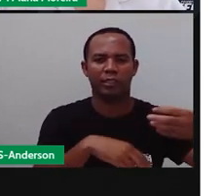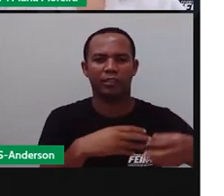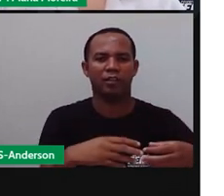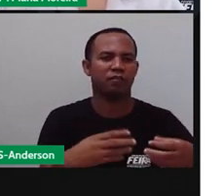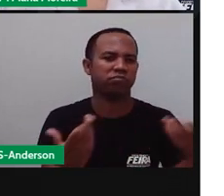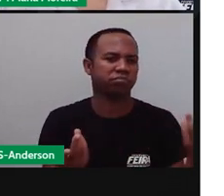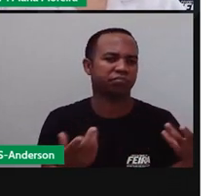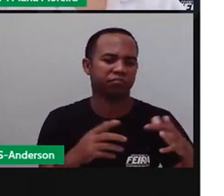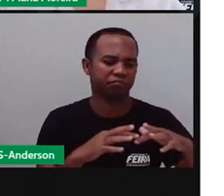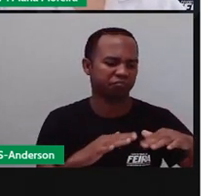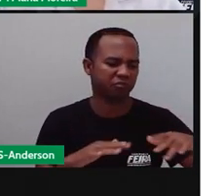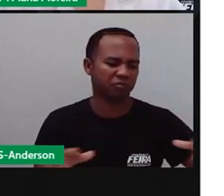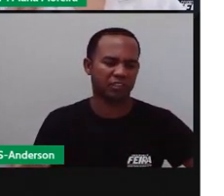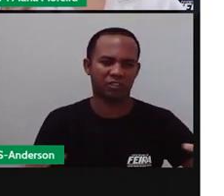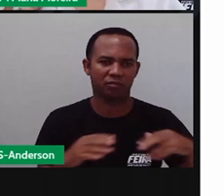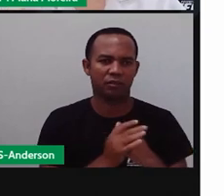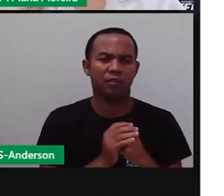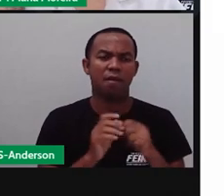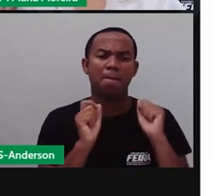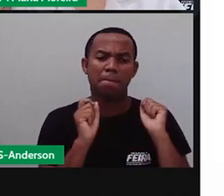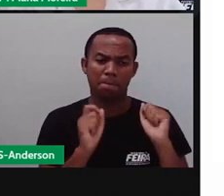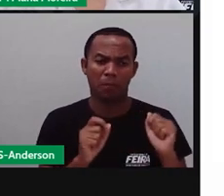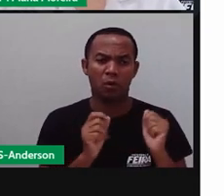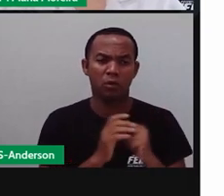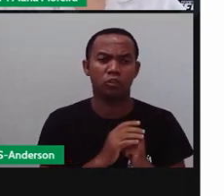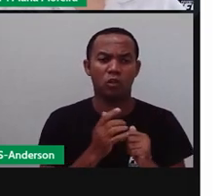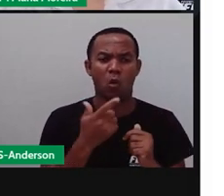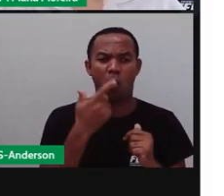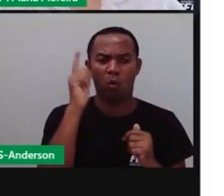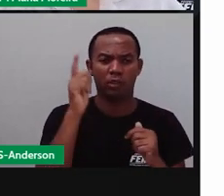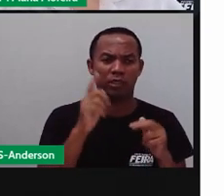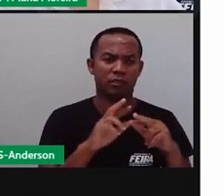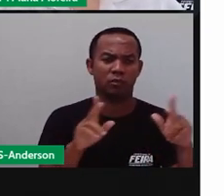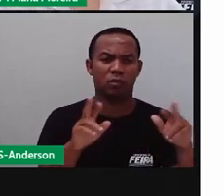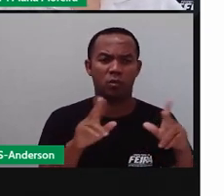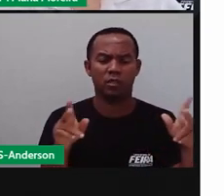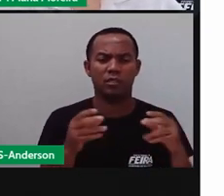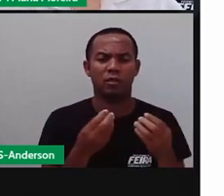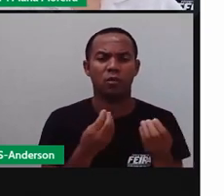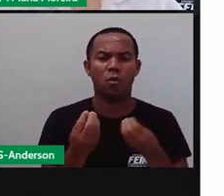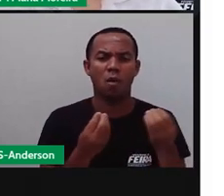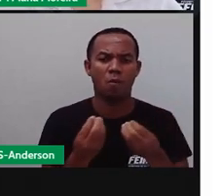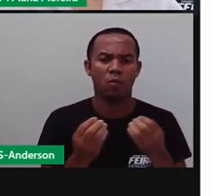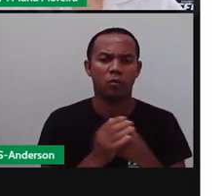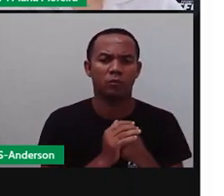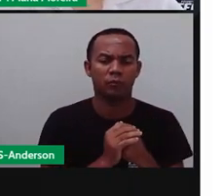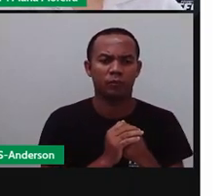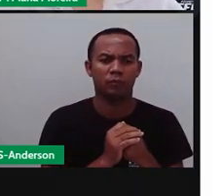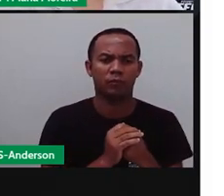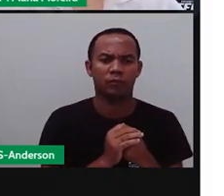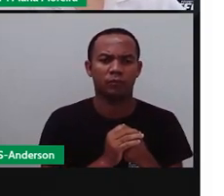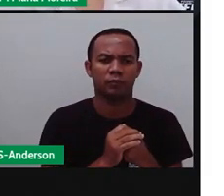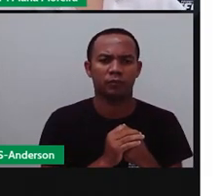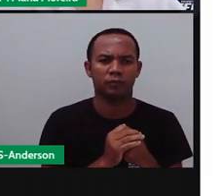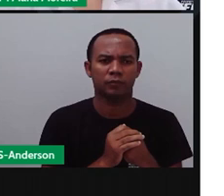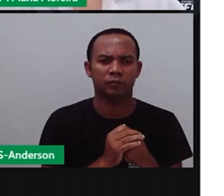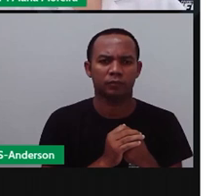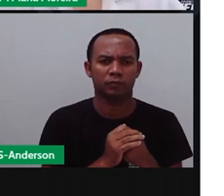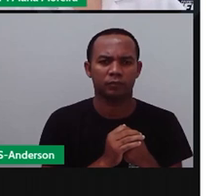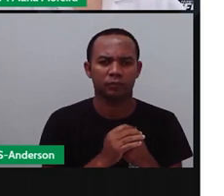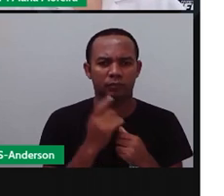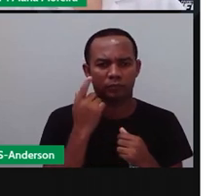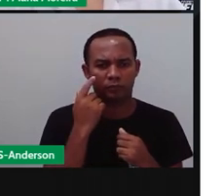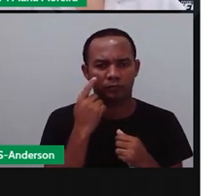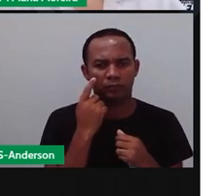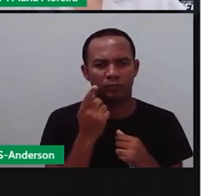vocês? Pois é. E eu posso utilizar outras coisas também. Que coisas serão essas? Bom,